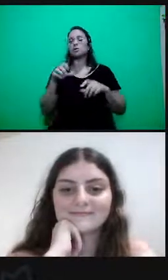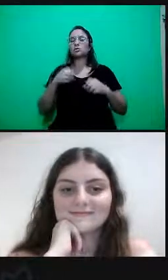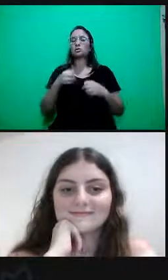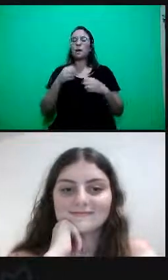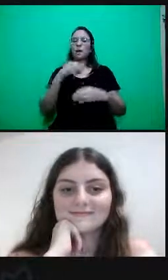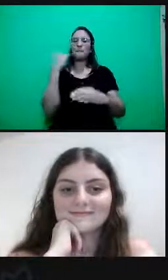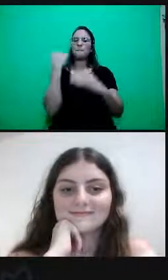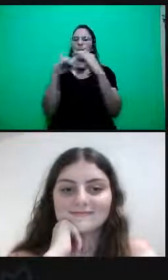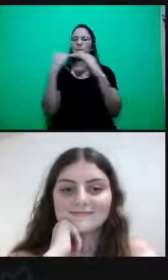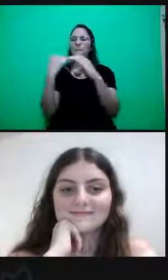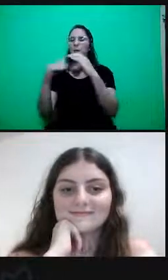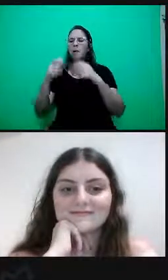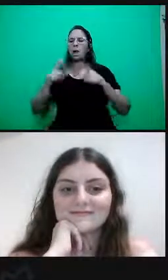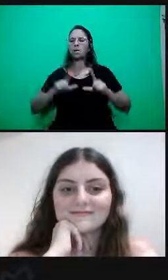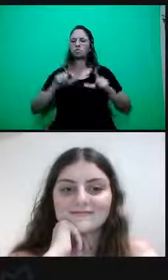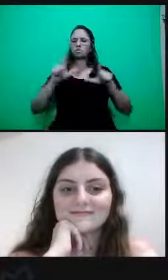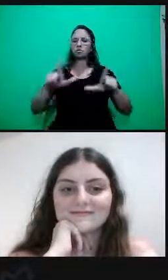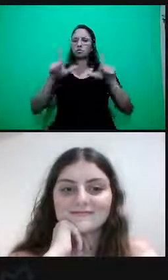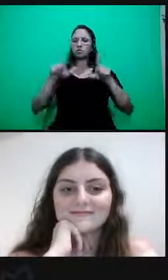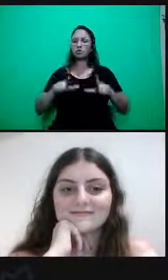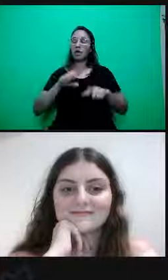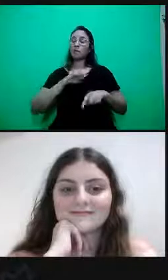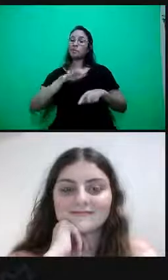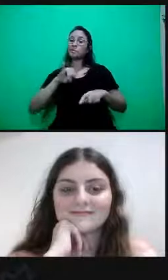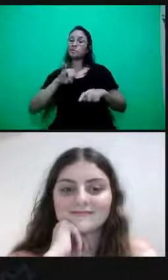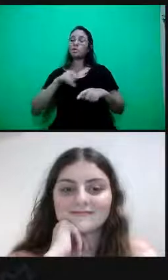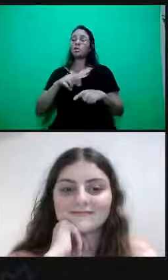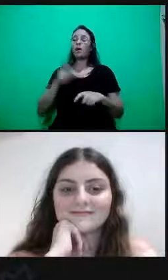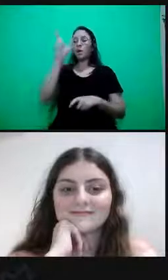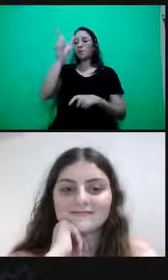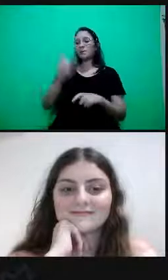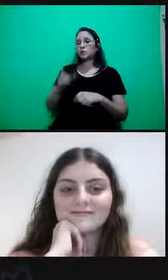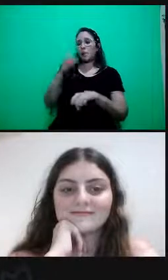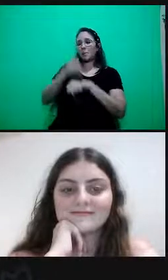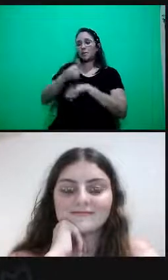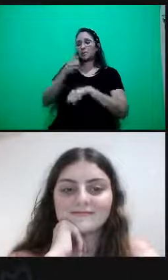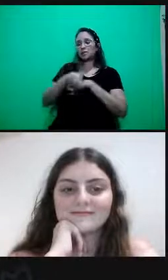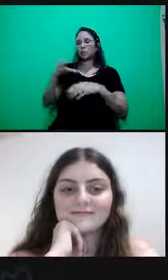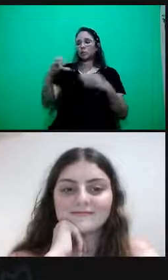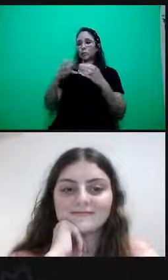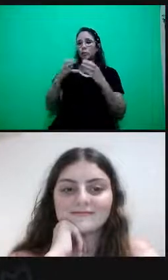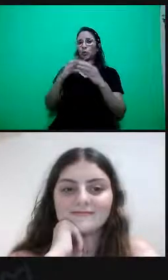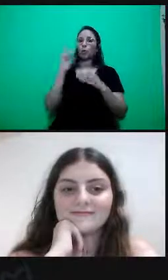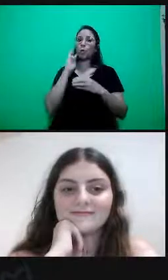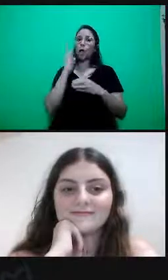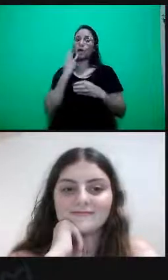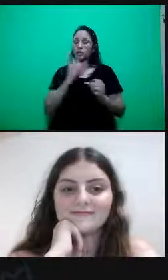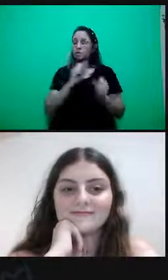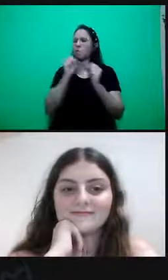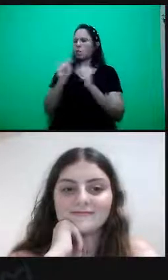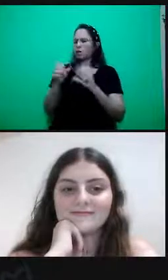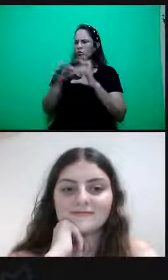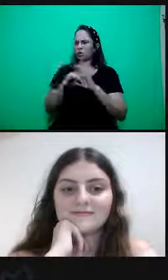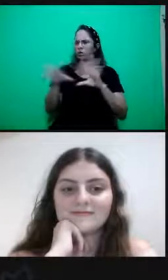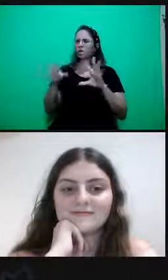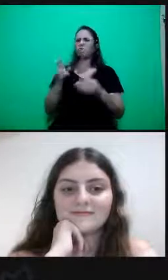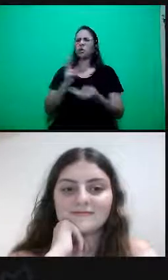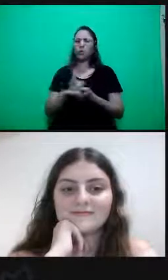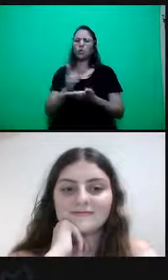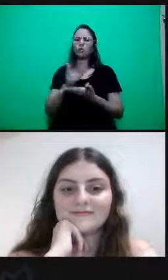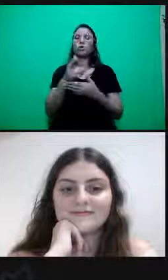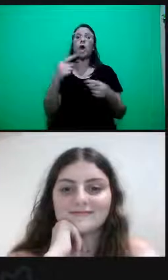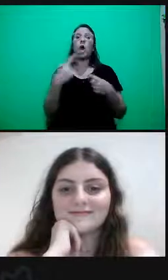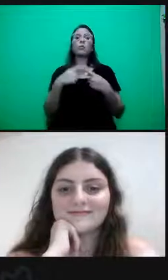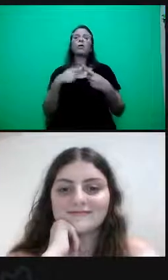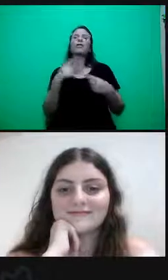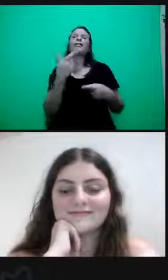do WhatsApp, que a gente tem e quiser continuar, continue, porque a gente não tem previsão por enquanto de